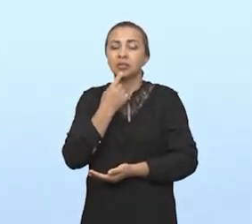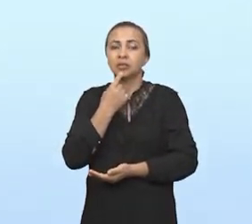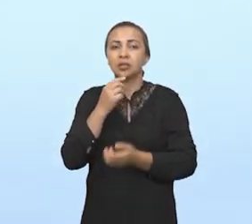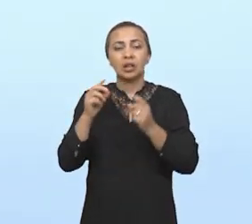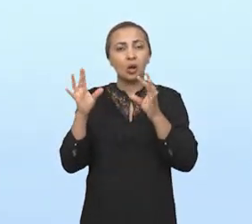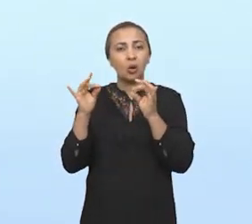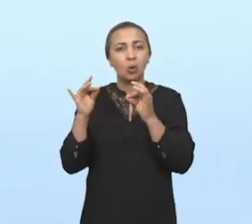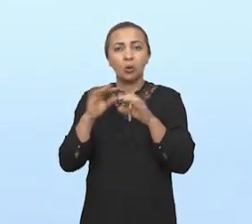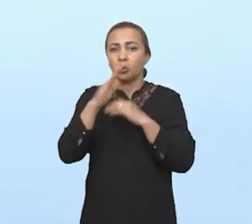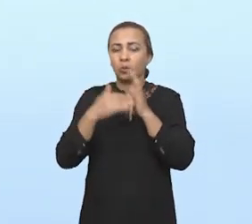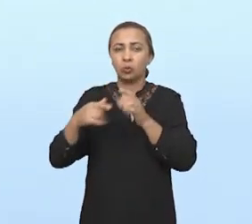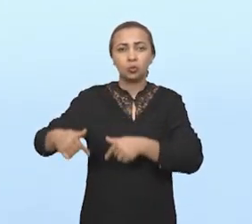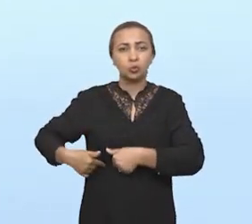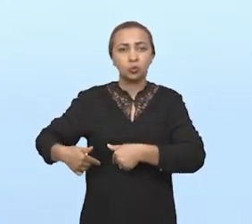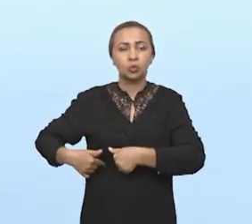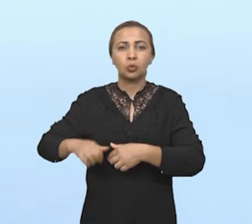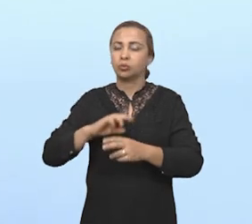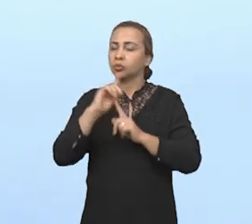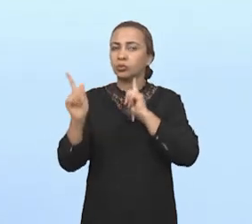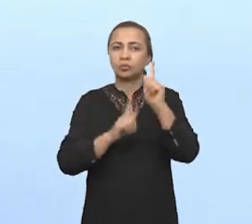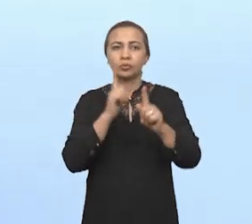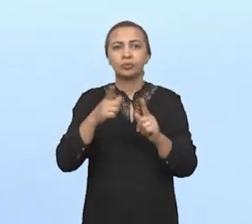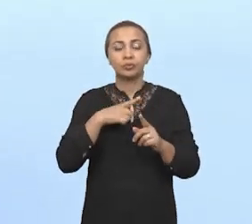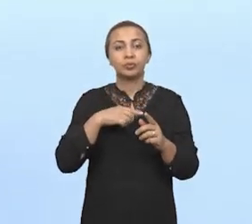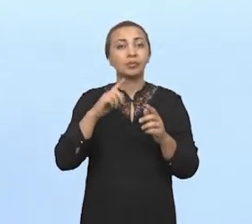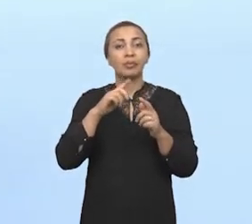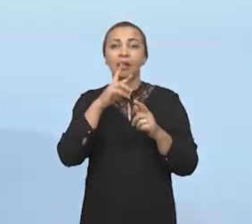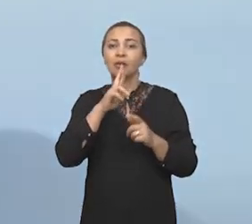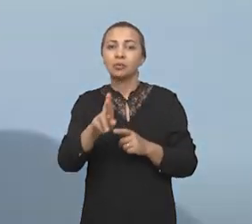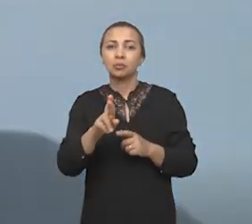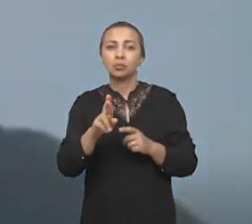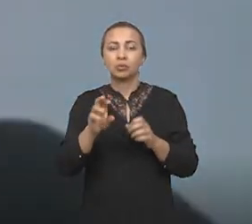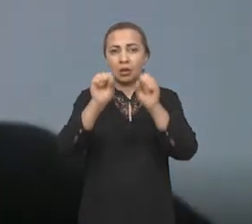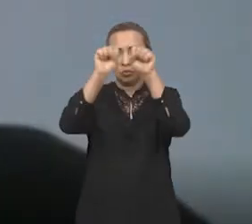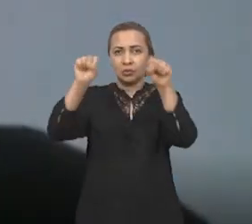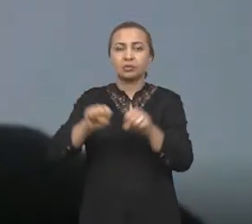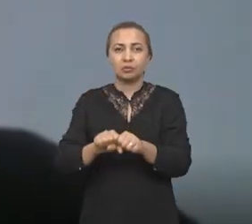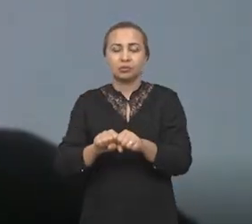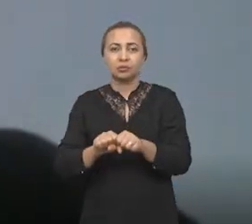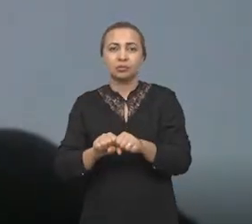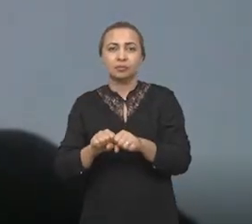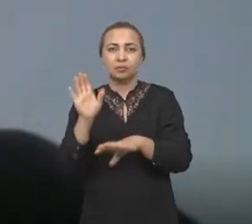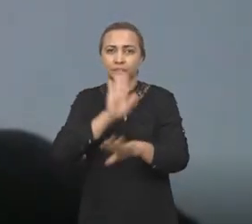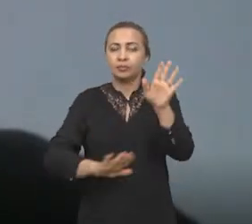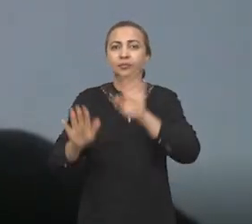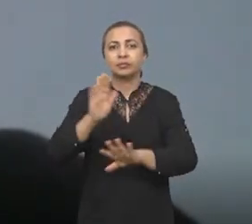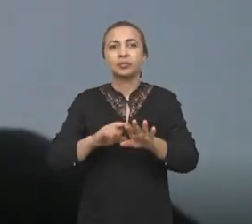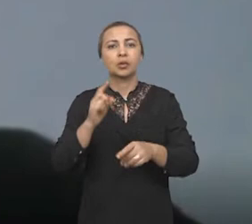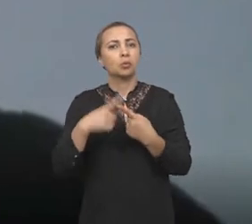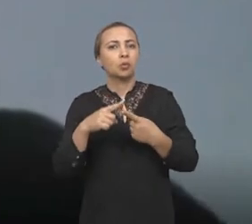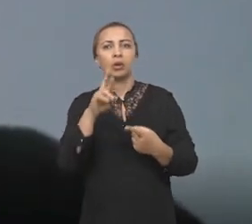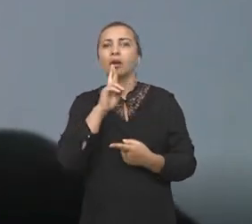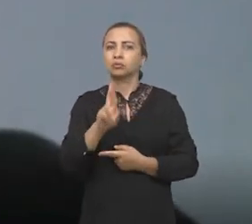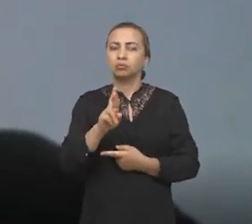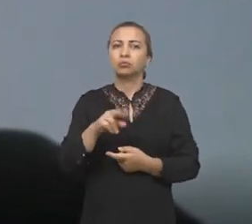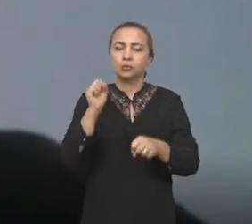Mas conseguimos visualizar também a resposta agressiva a nível do sistema imunológico, porque a resposta virada é